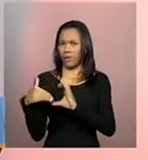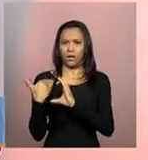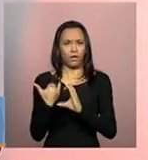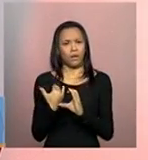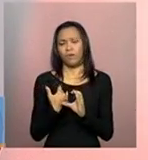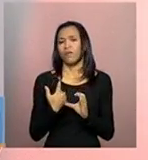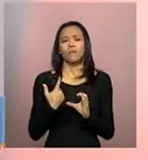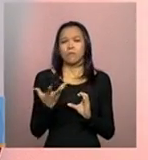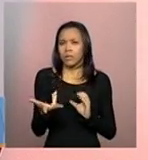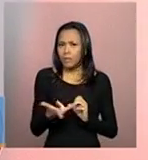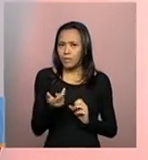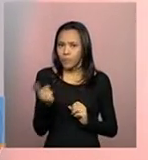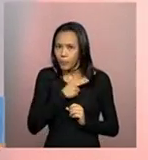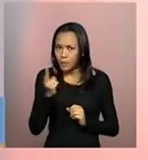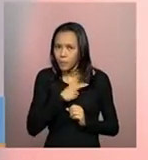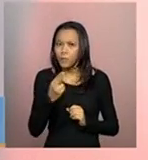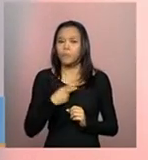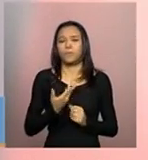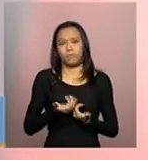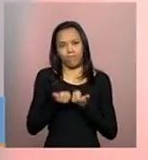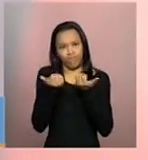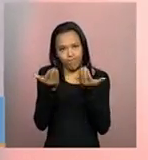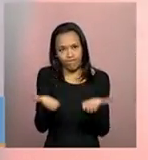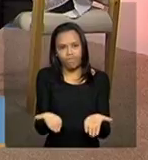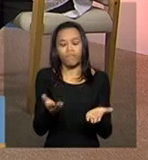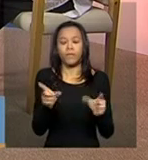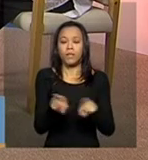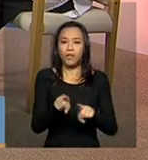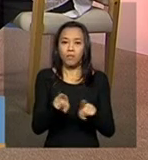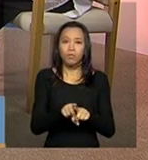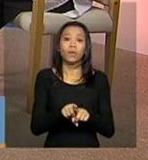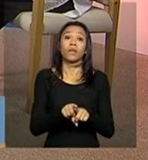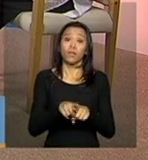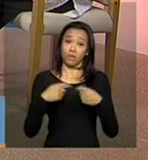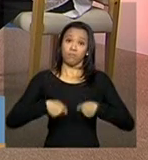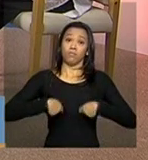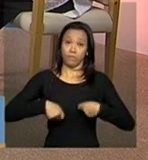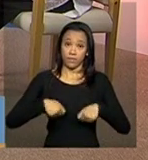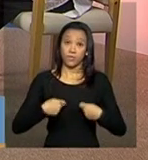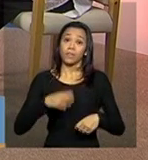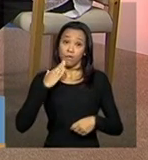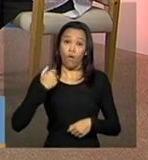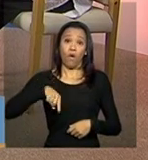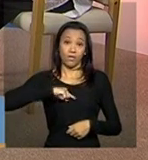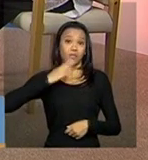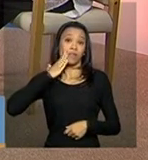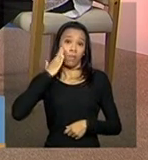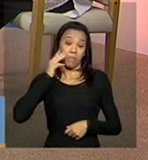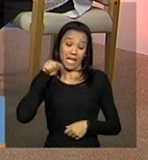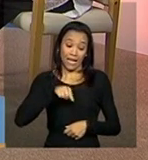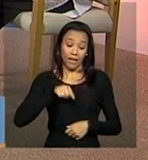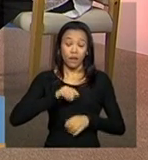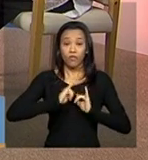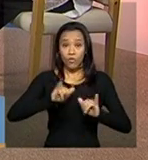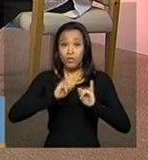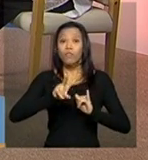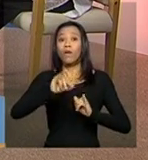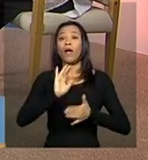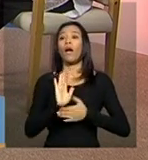maior presteza possível. A gente responde com a rapidez necessária, porque sabe que aquilo ali vai ajudar o gestor no seu